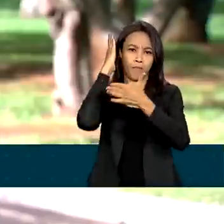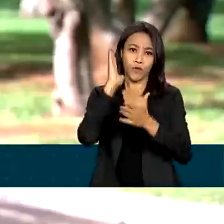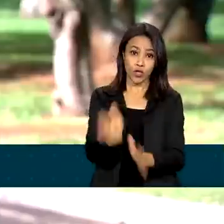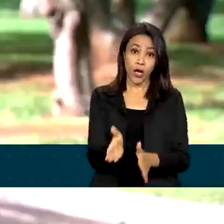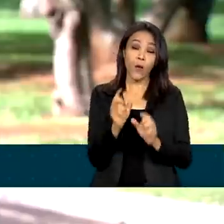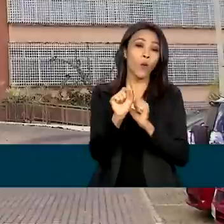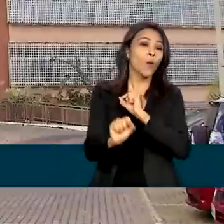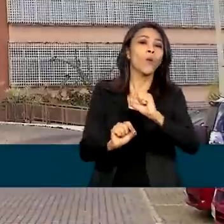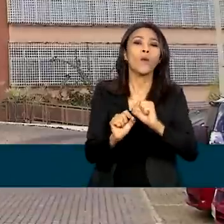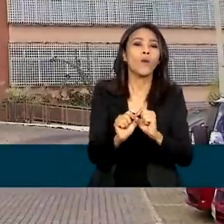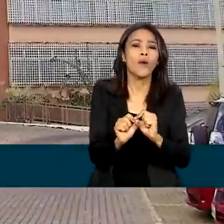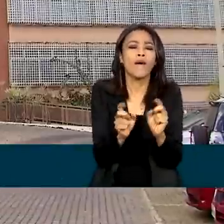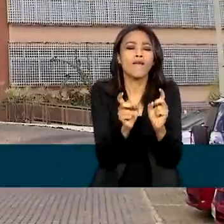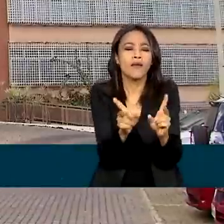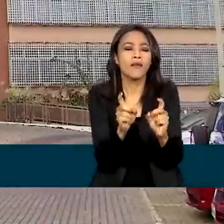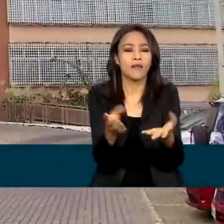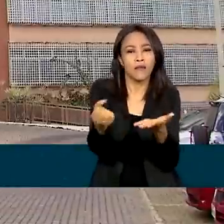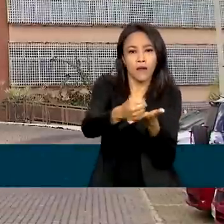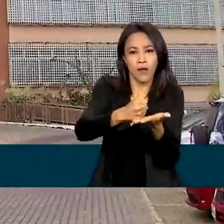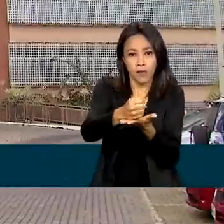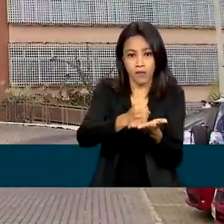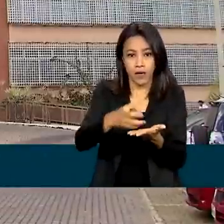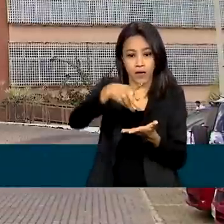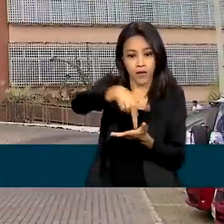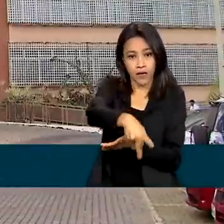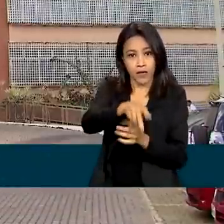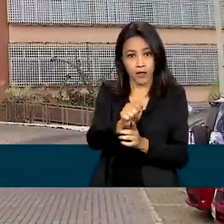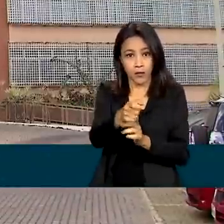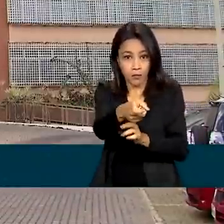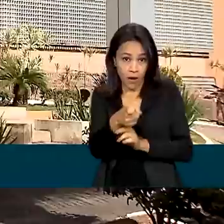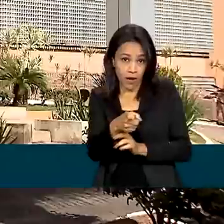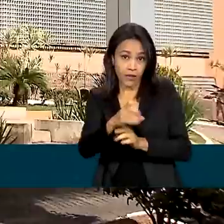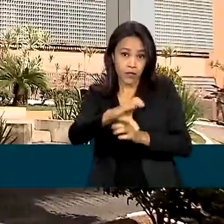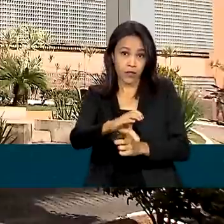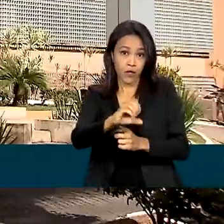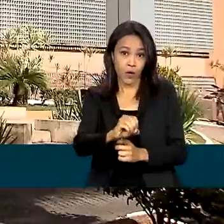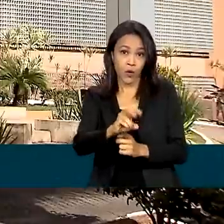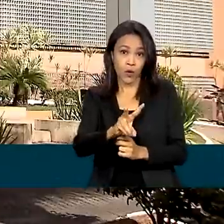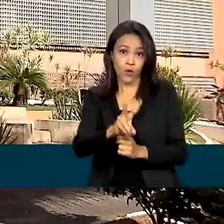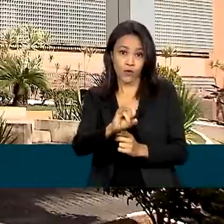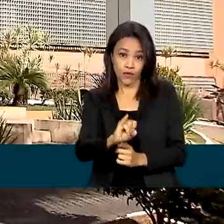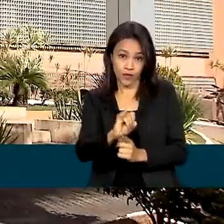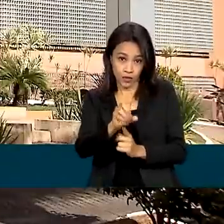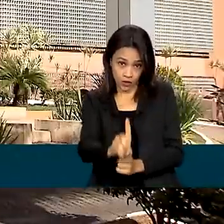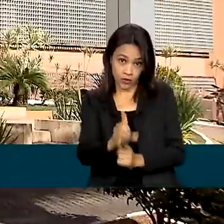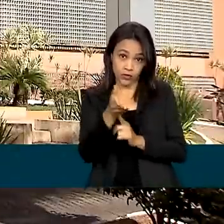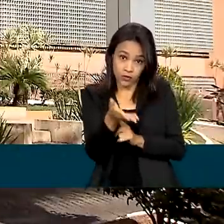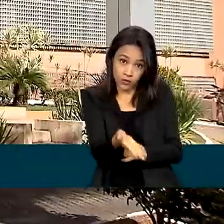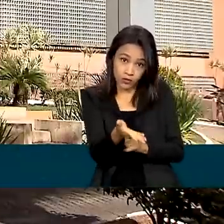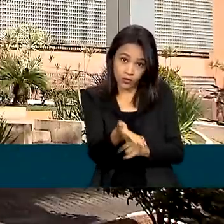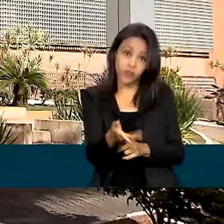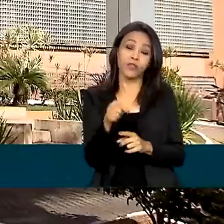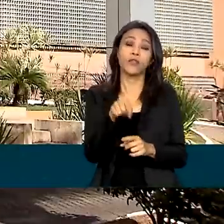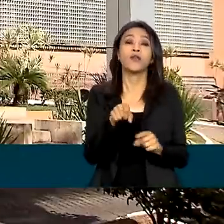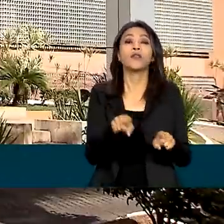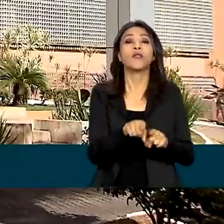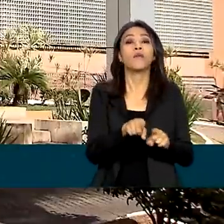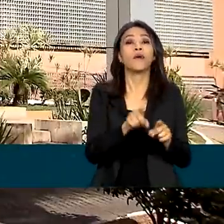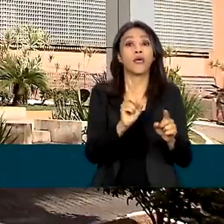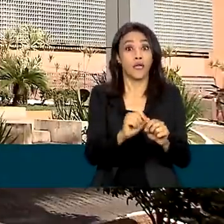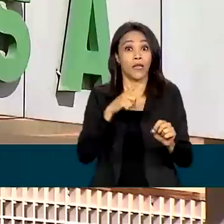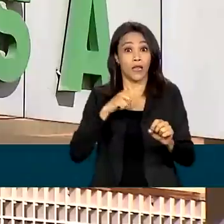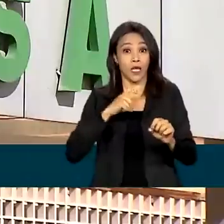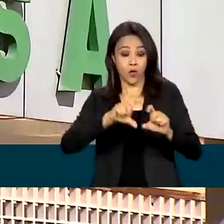do Paxlovid em farmácias e hospitais particulares com rotulagem e também com a bula em